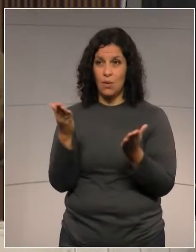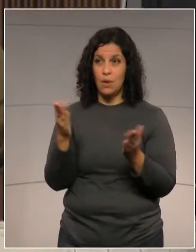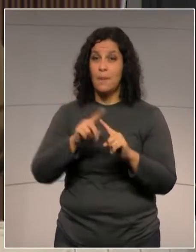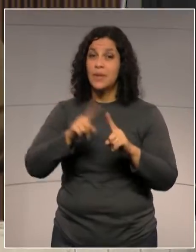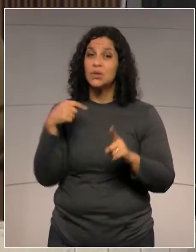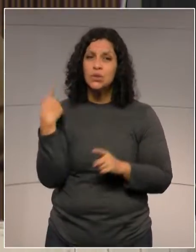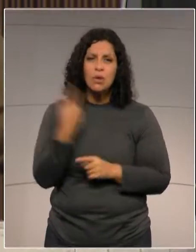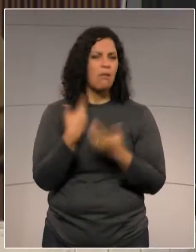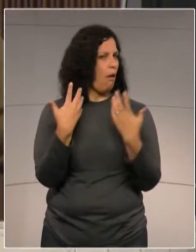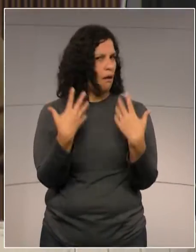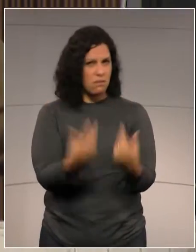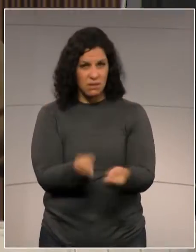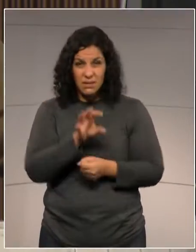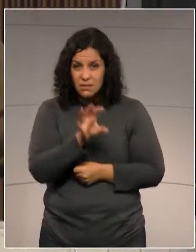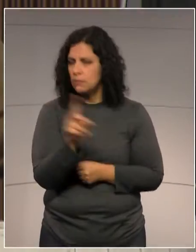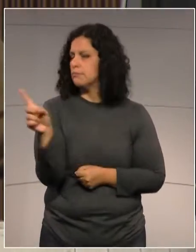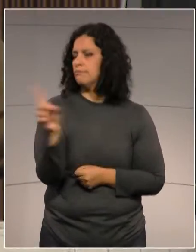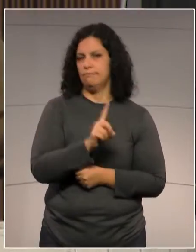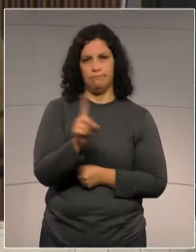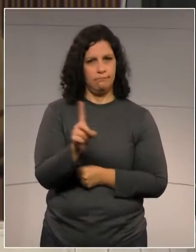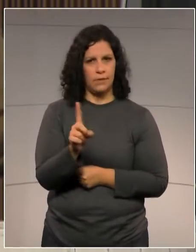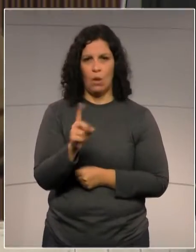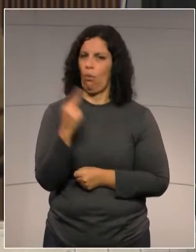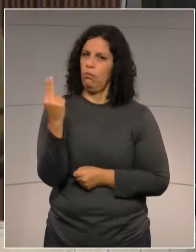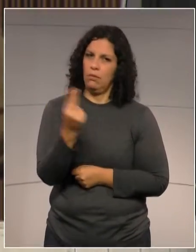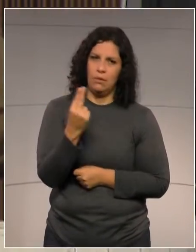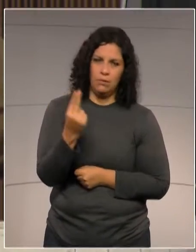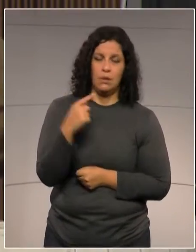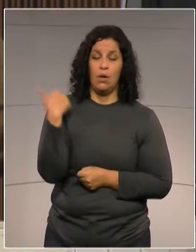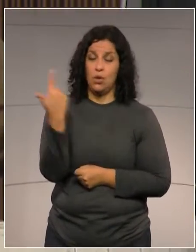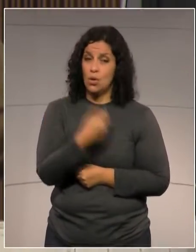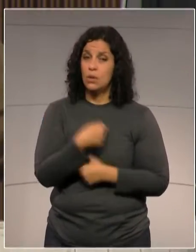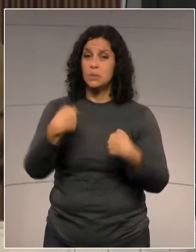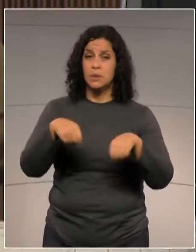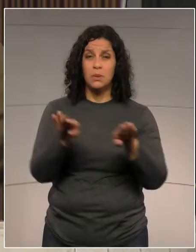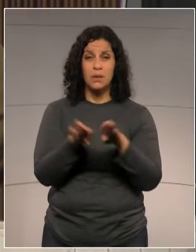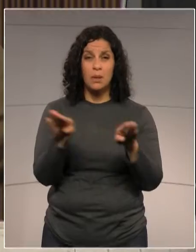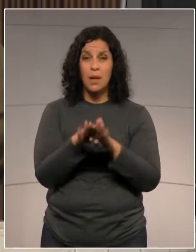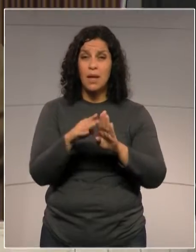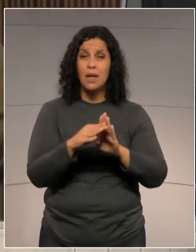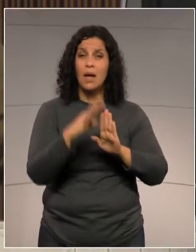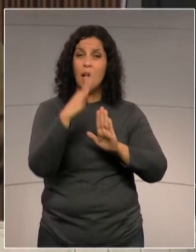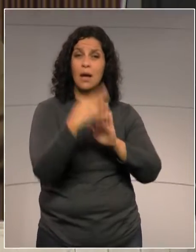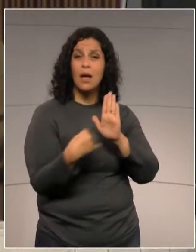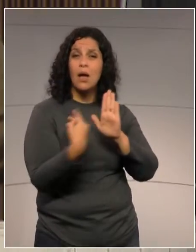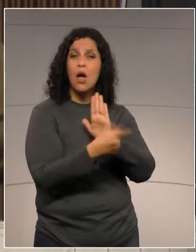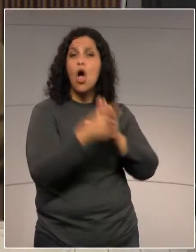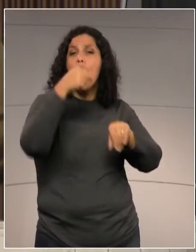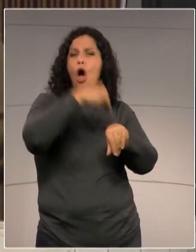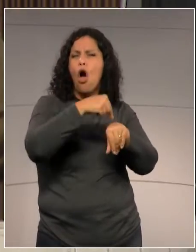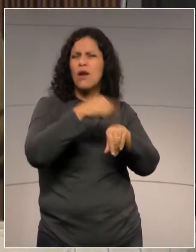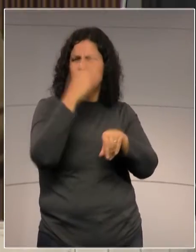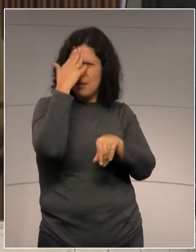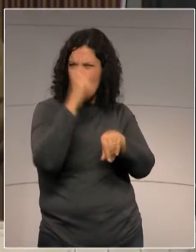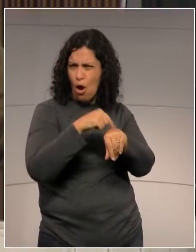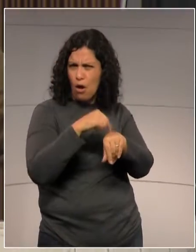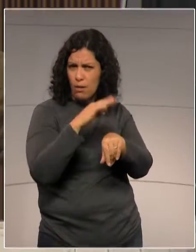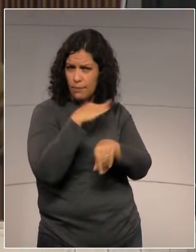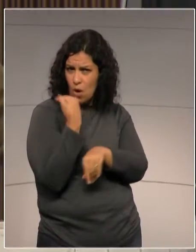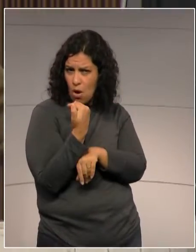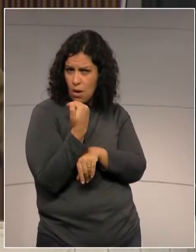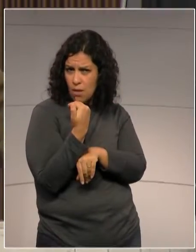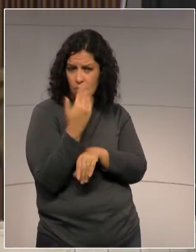podemos aceitar esta situação. não existe agenda para a morte, não